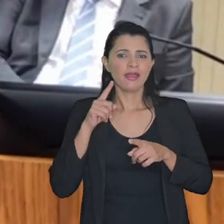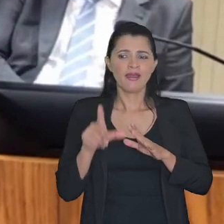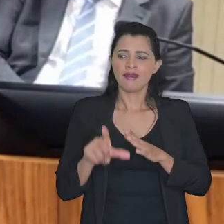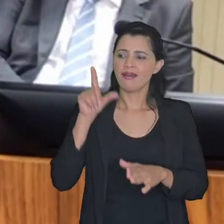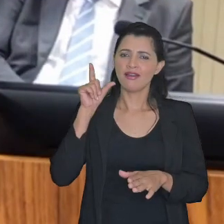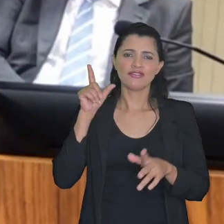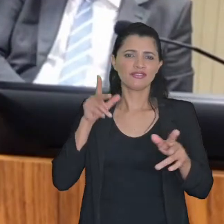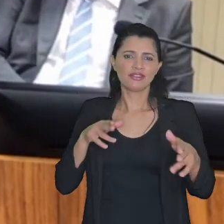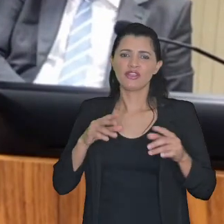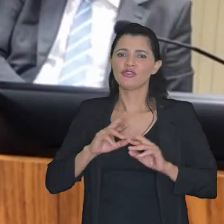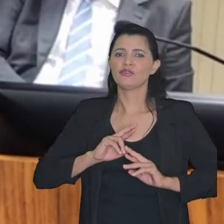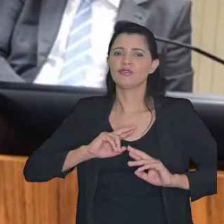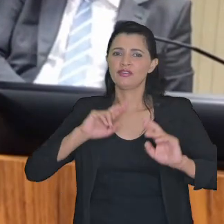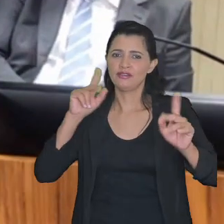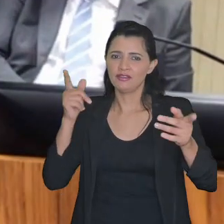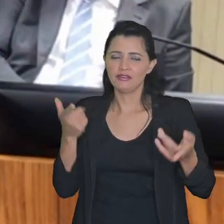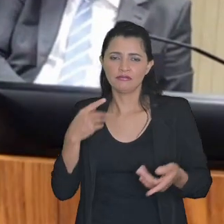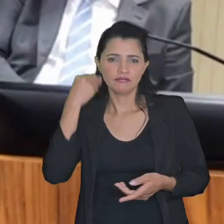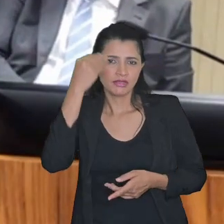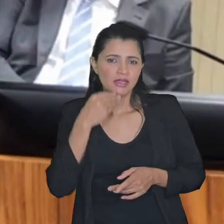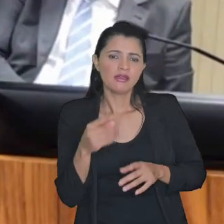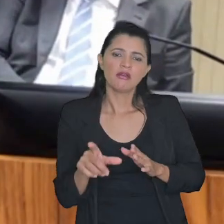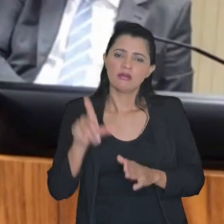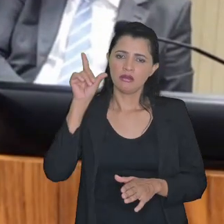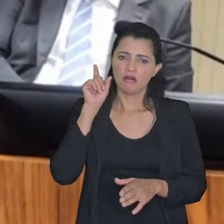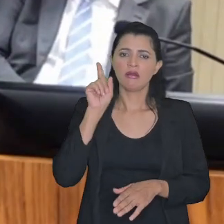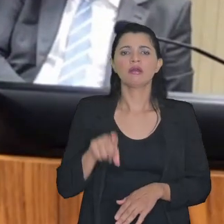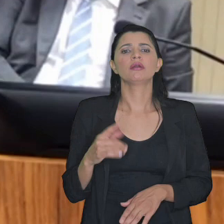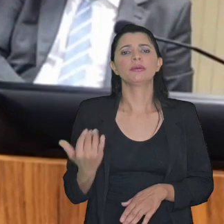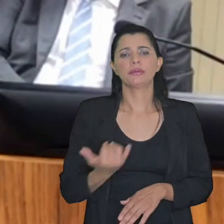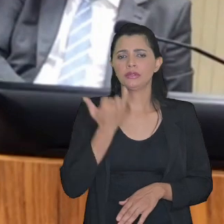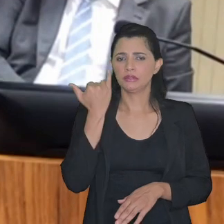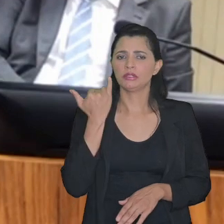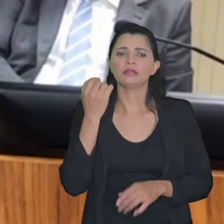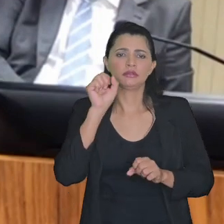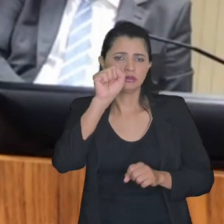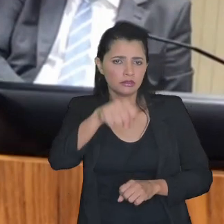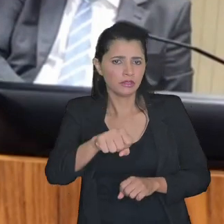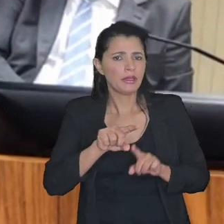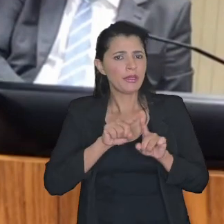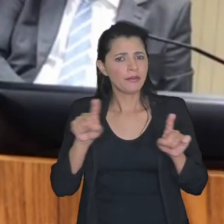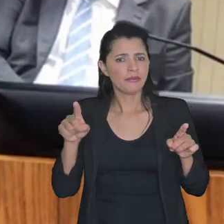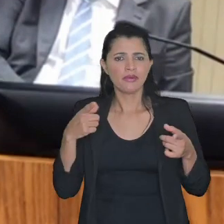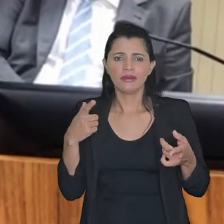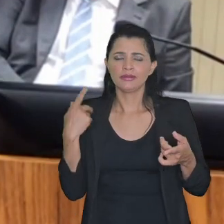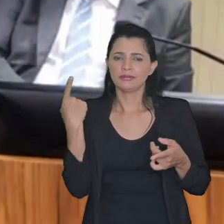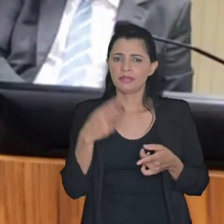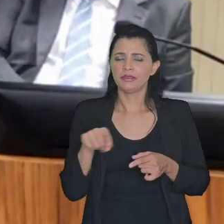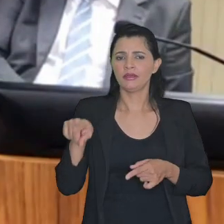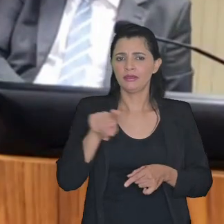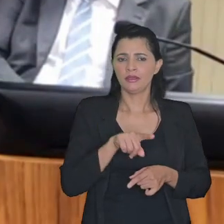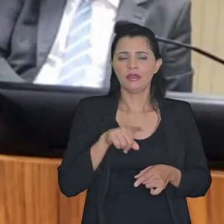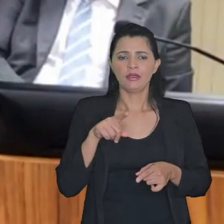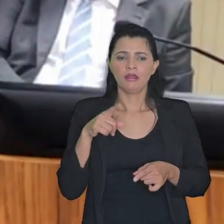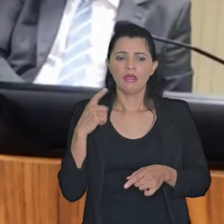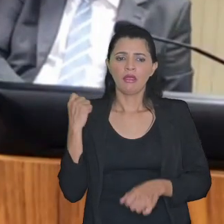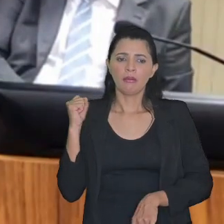enxergavam anteriormente experiências anteriores são importantes sem dúvida nenhuma mas não para que elas